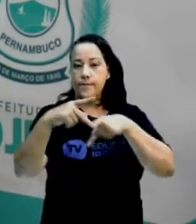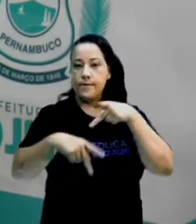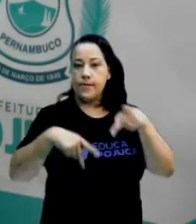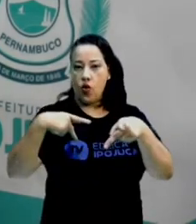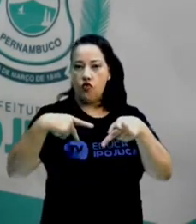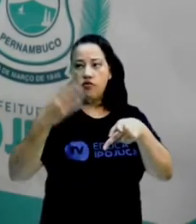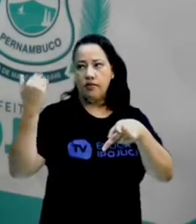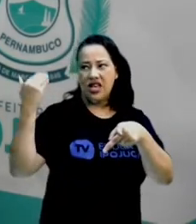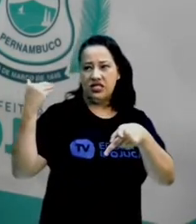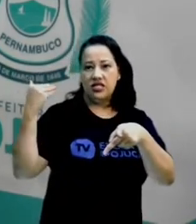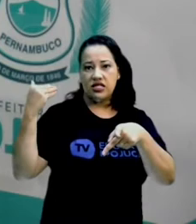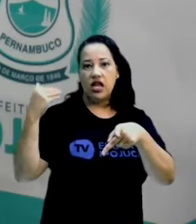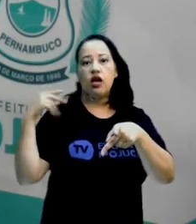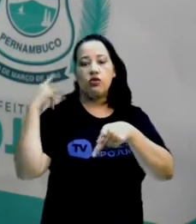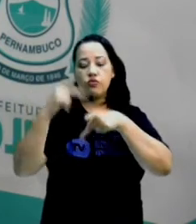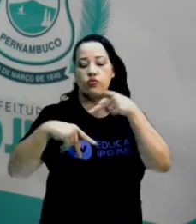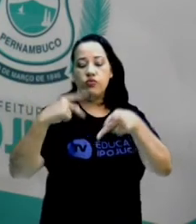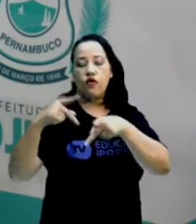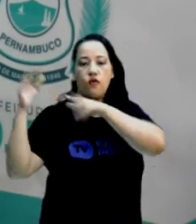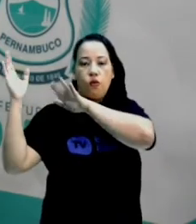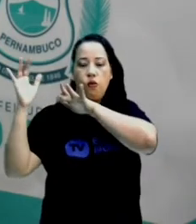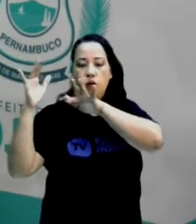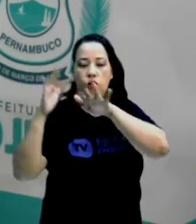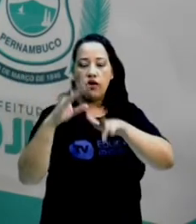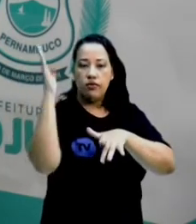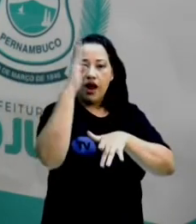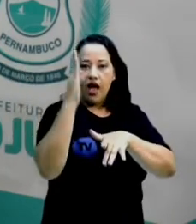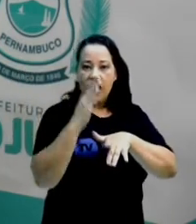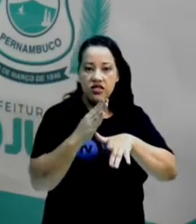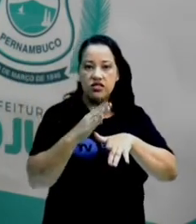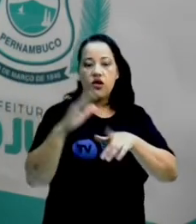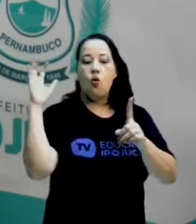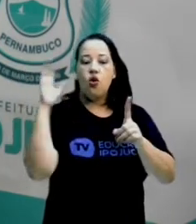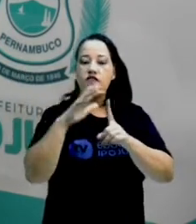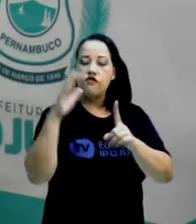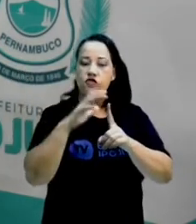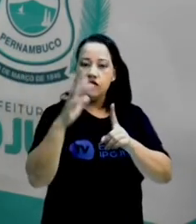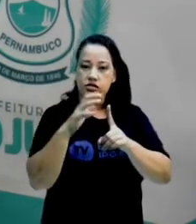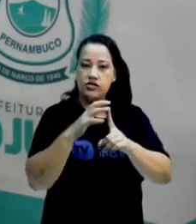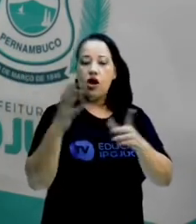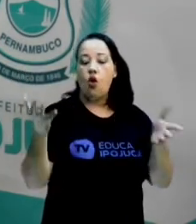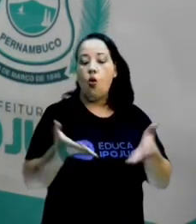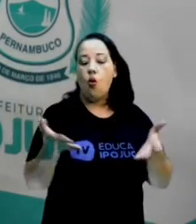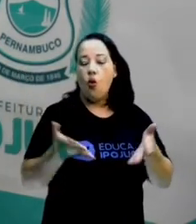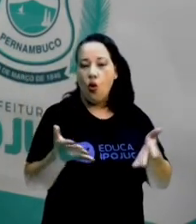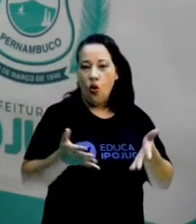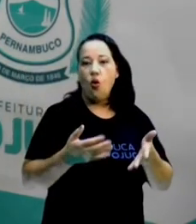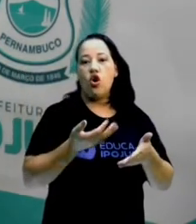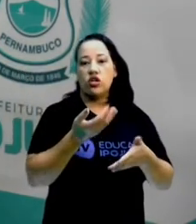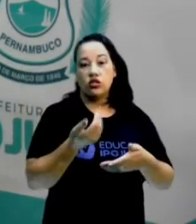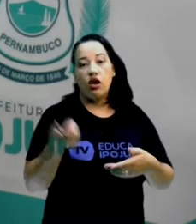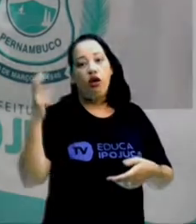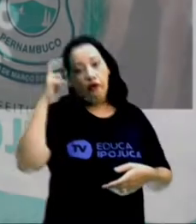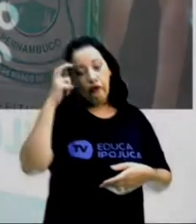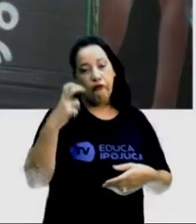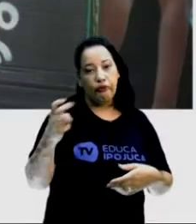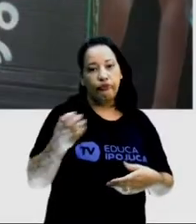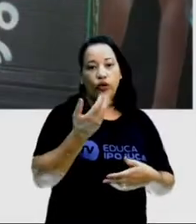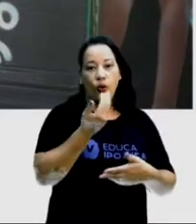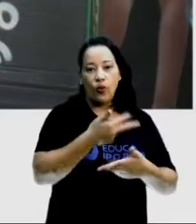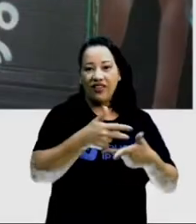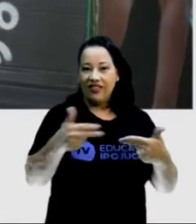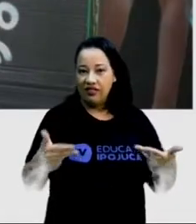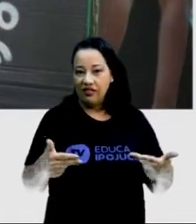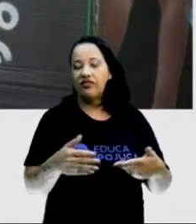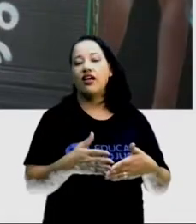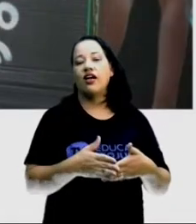trouxeram para a nossa cultura, trouxeram para o nosso dia a dia, trouxeram para a nossa culinária, certo? Falei